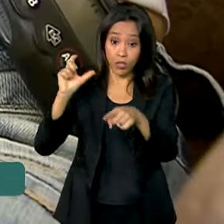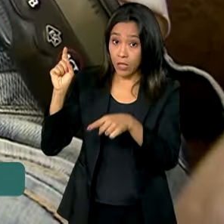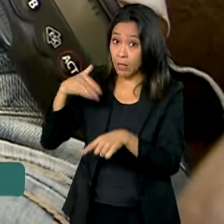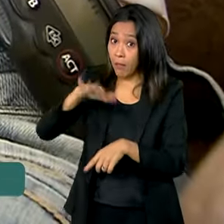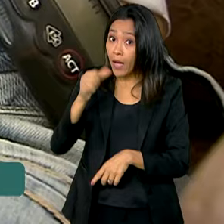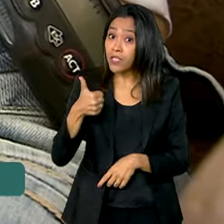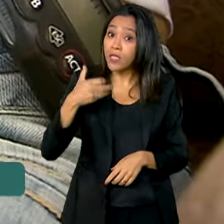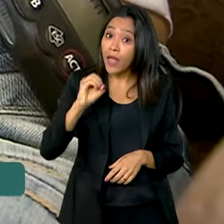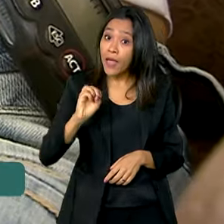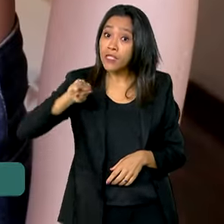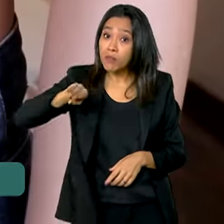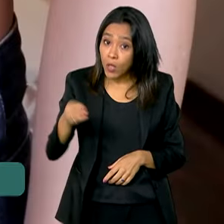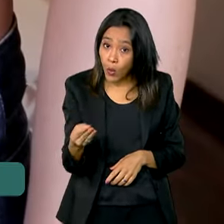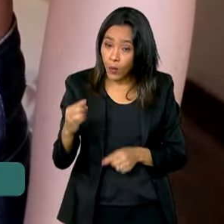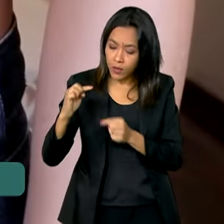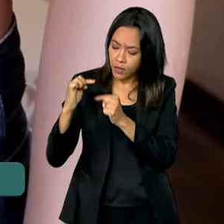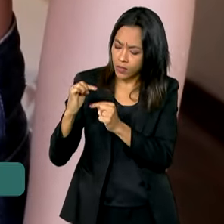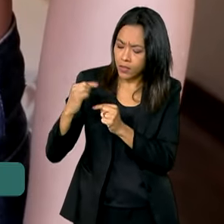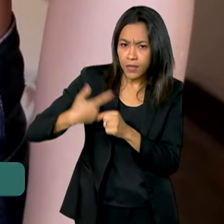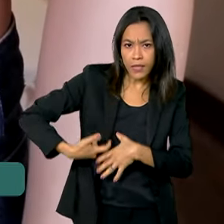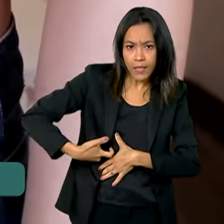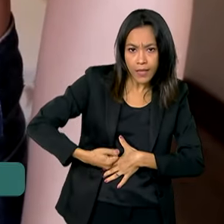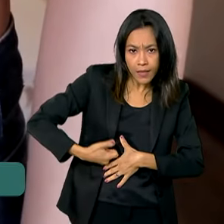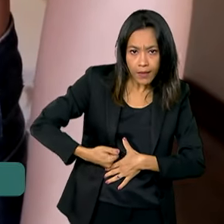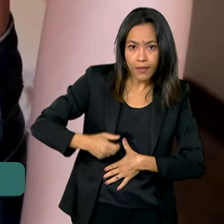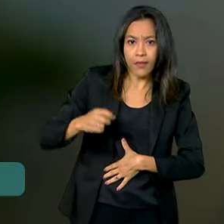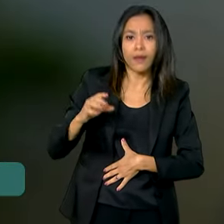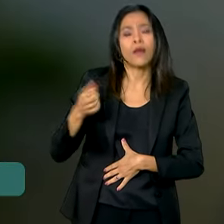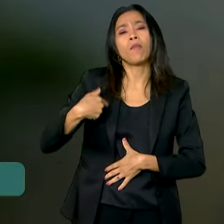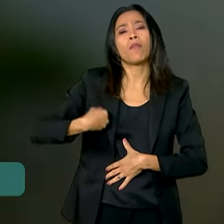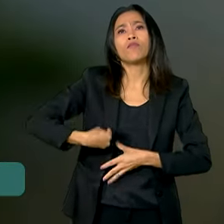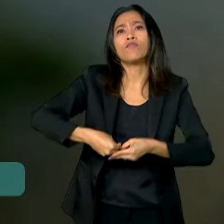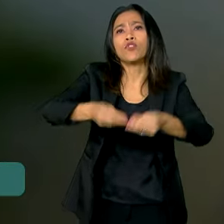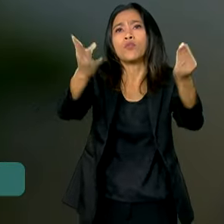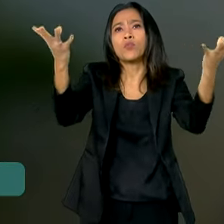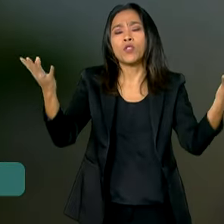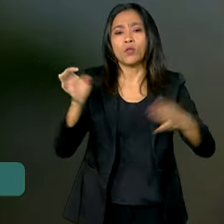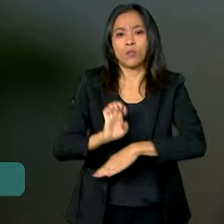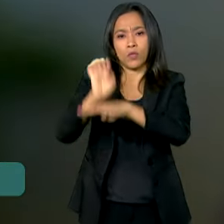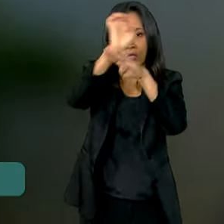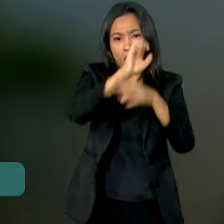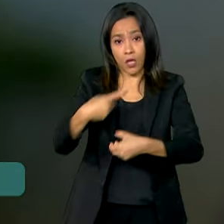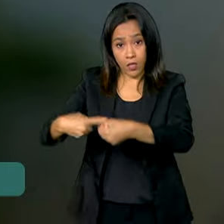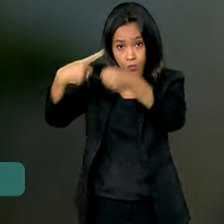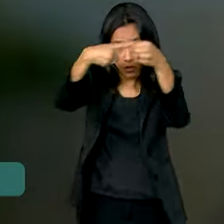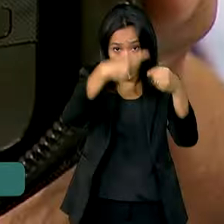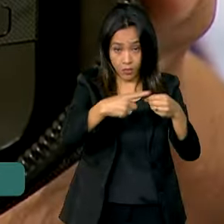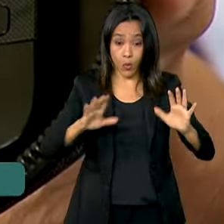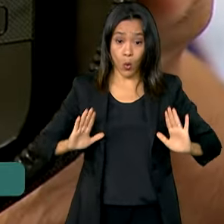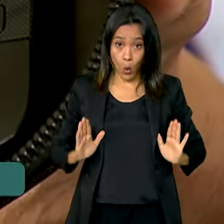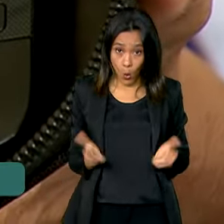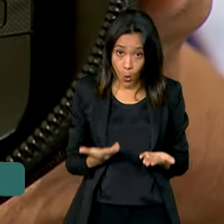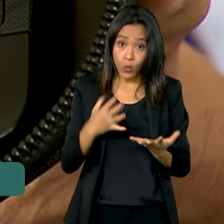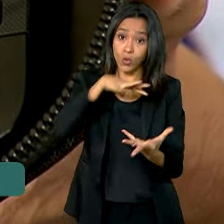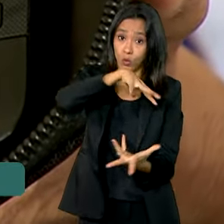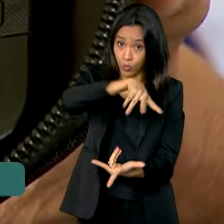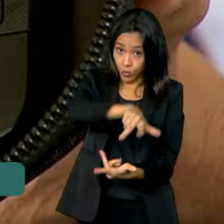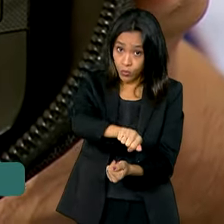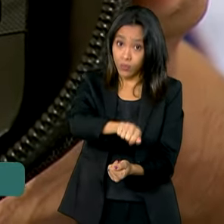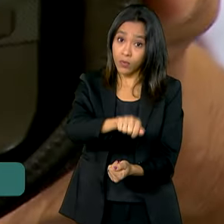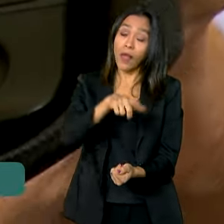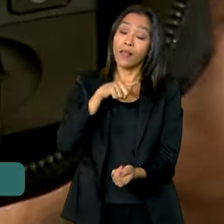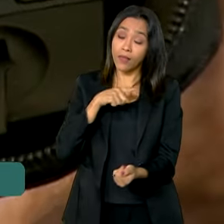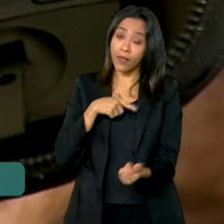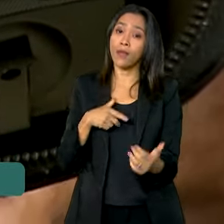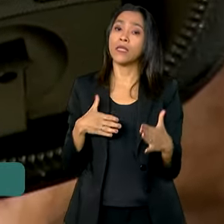de 10 milhões de insulinas em frascos e canetas para estados e municípios de todo o país. No mundo, atualmente, há restrição